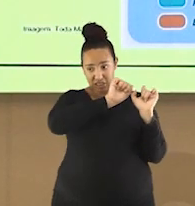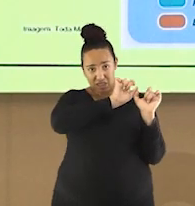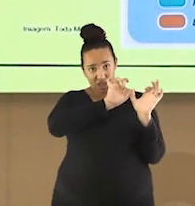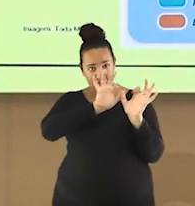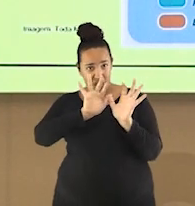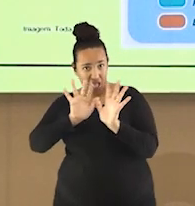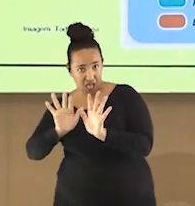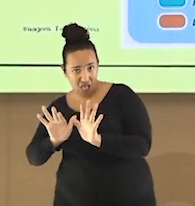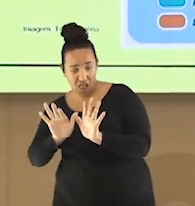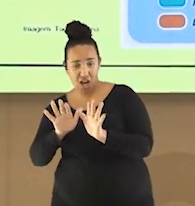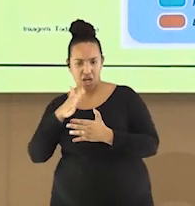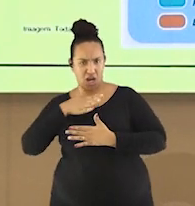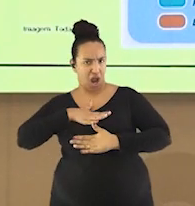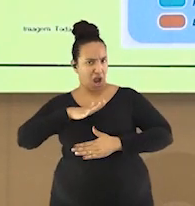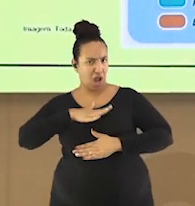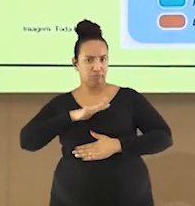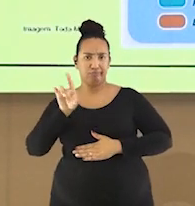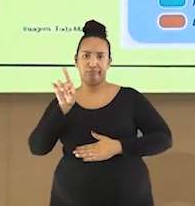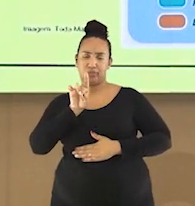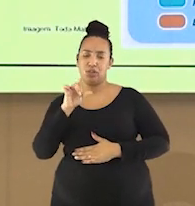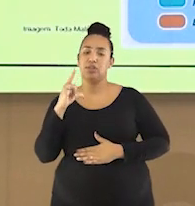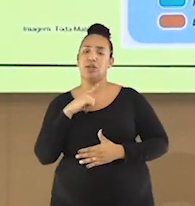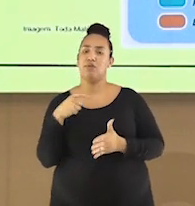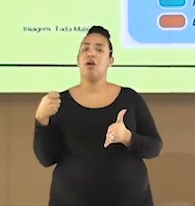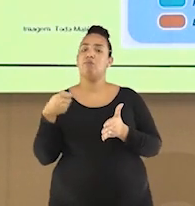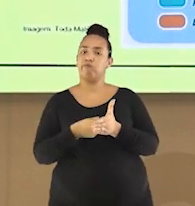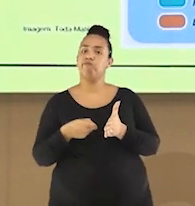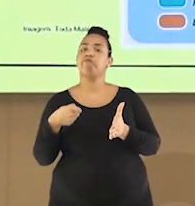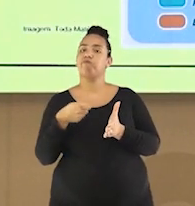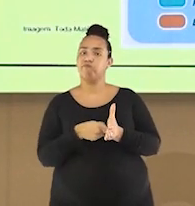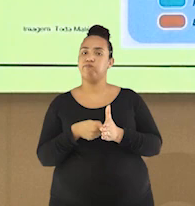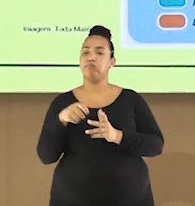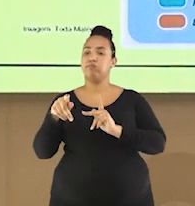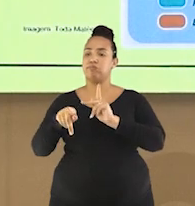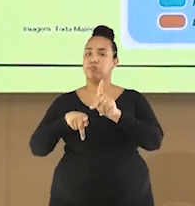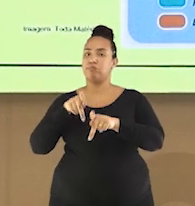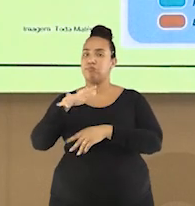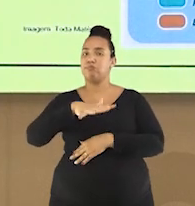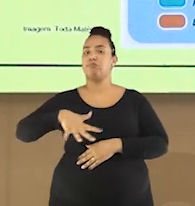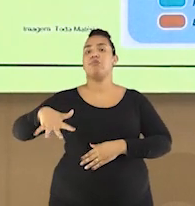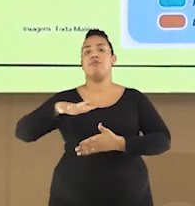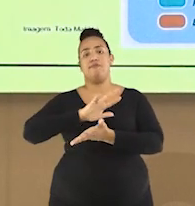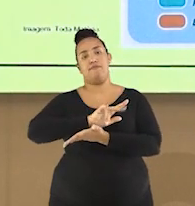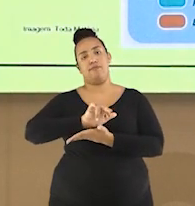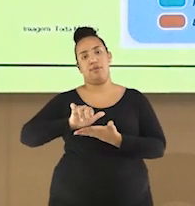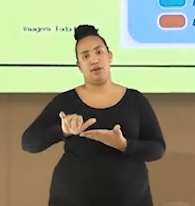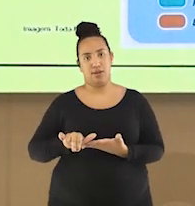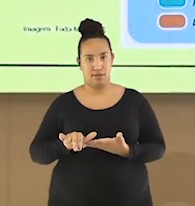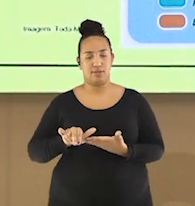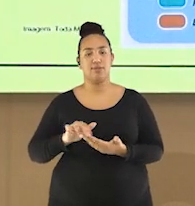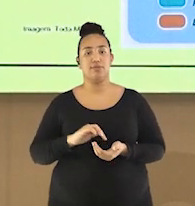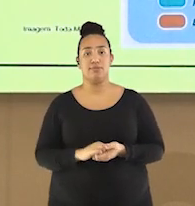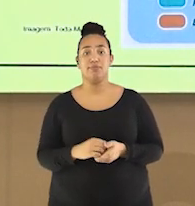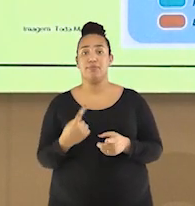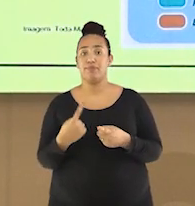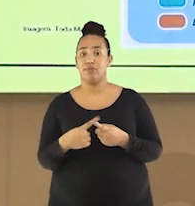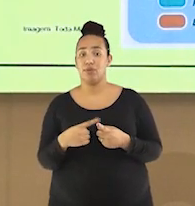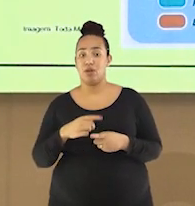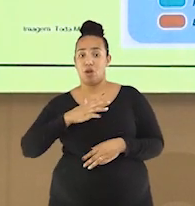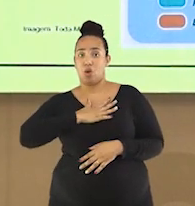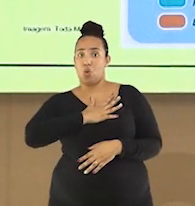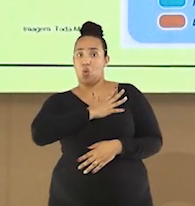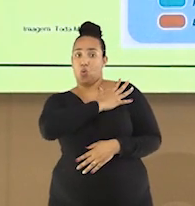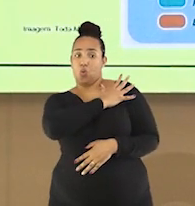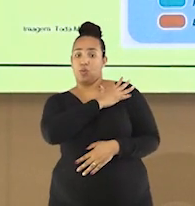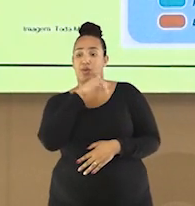maneira passiva. Houve movimento de resistência em diferentes partes da África. No entanto, em razão da diferença de organização militar e